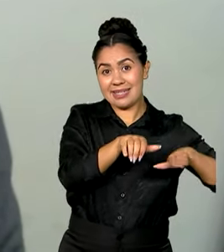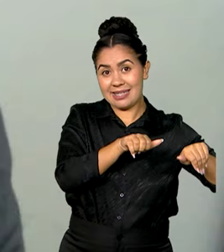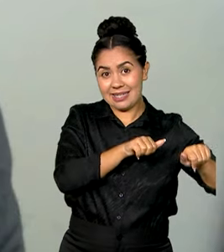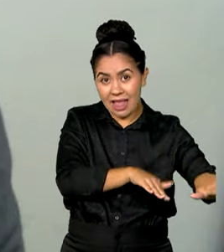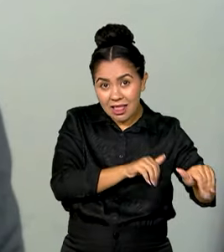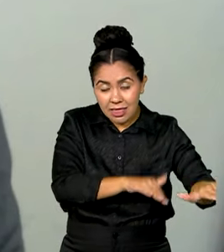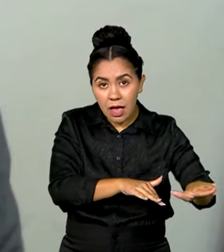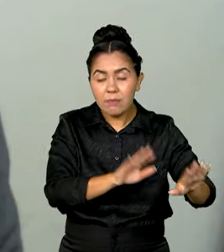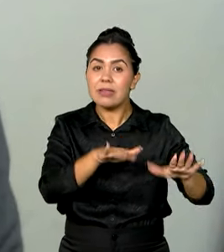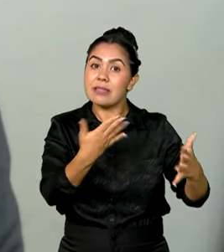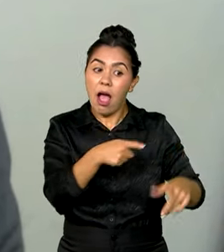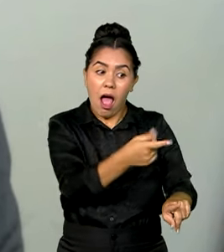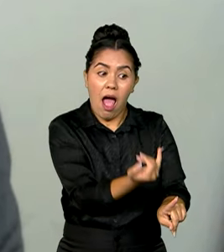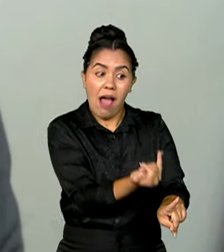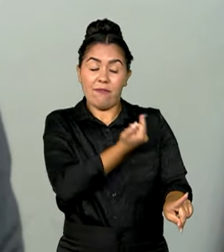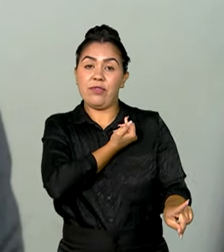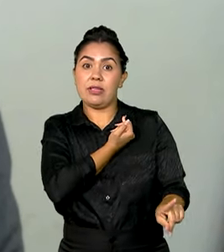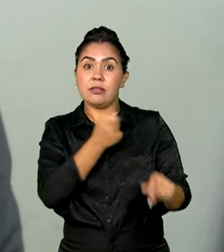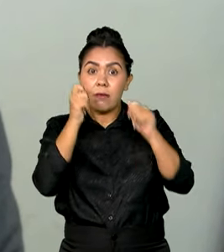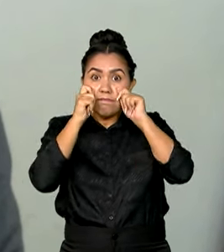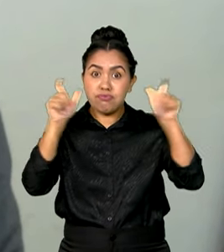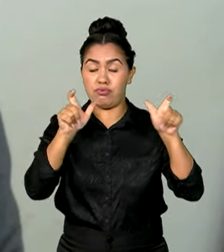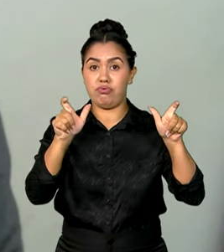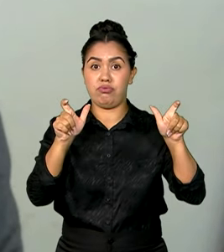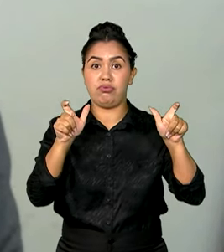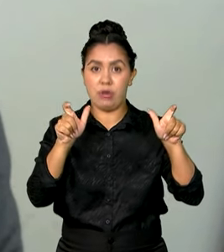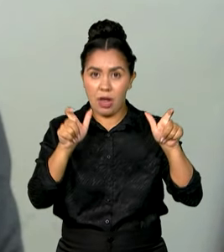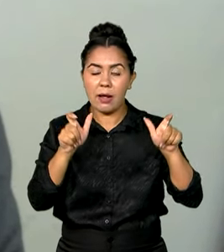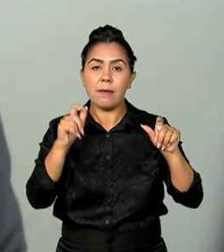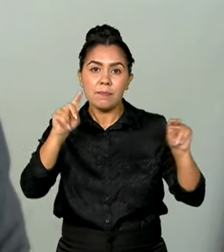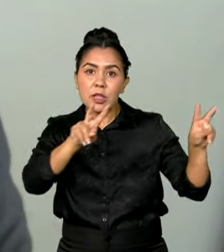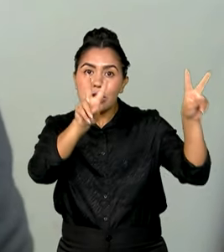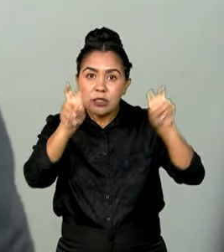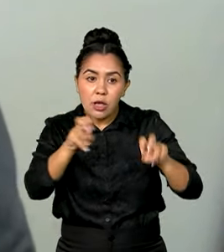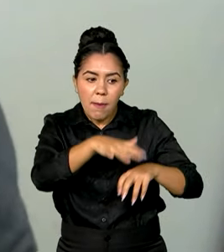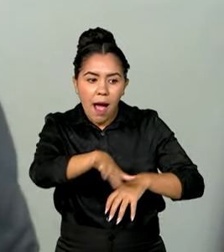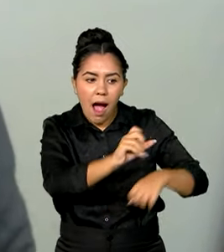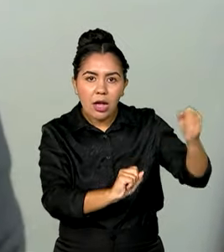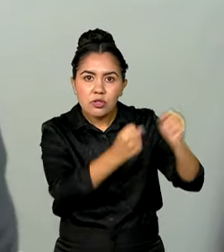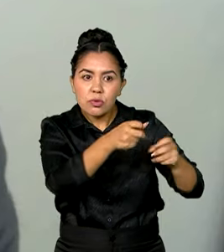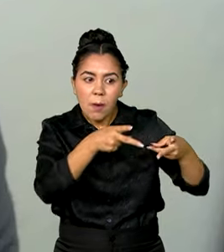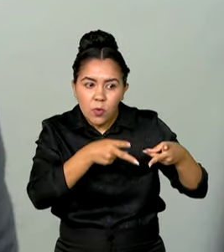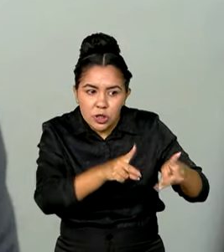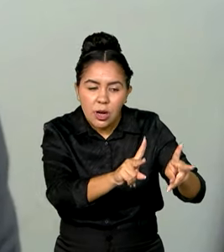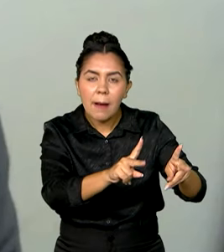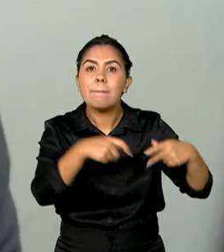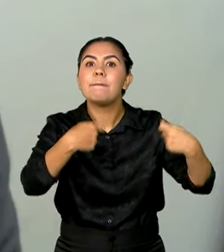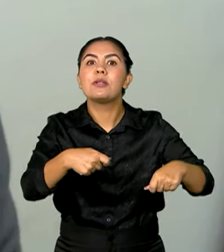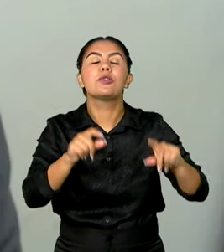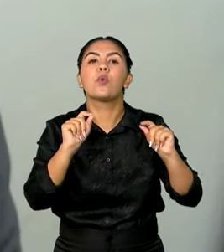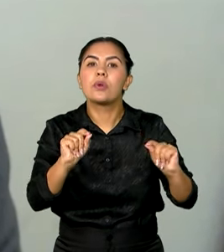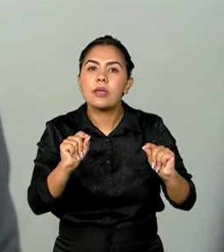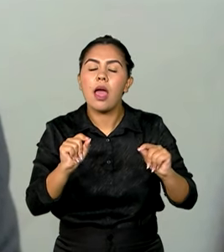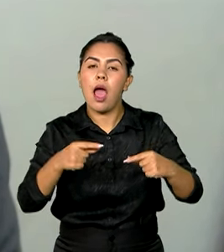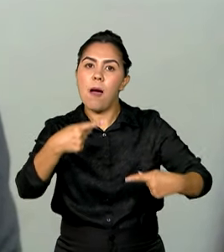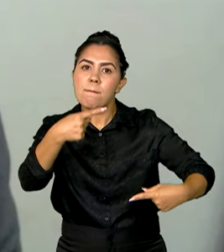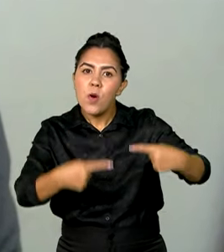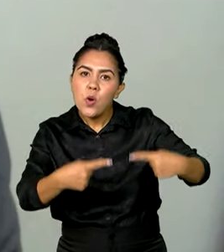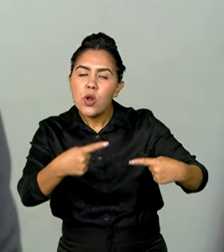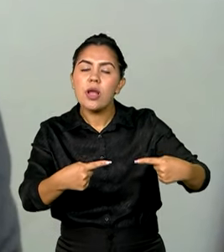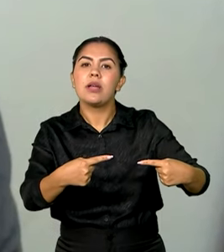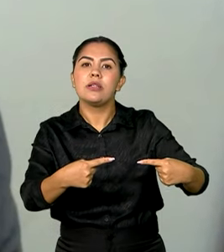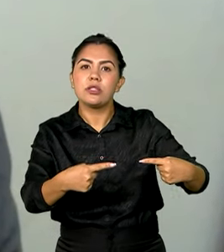uma luz amarela para a continuidade dessa recuperação da indústria é a política monetária